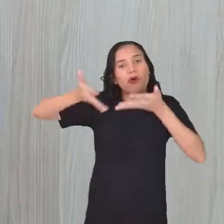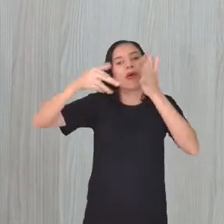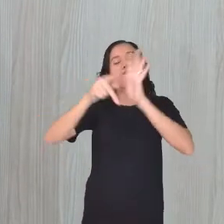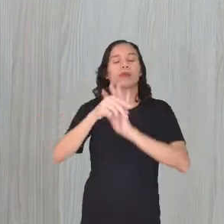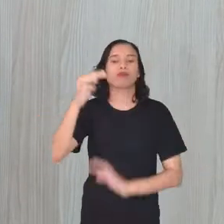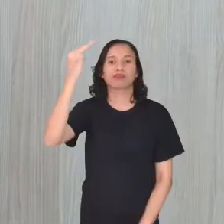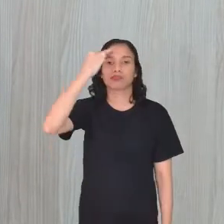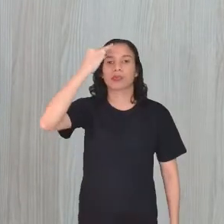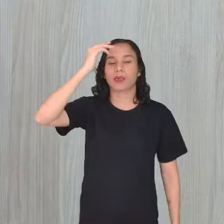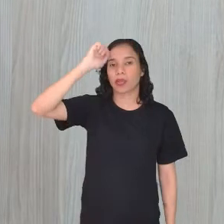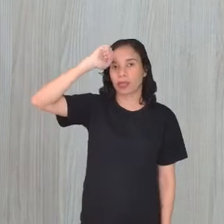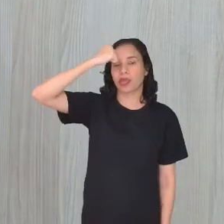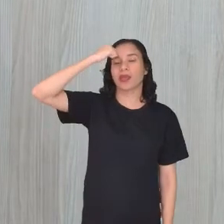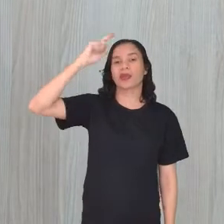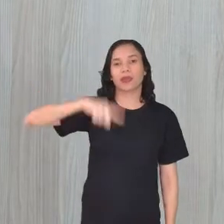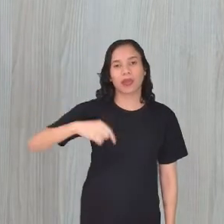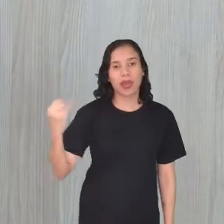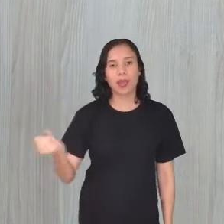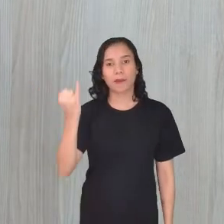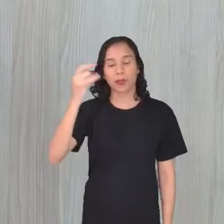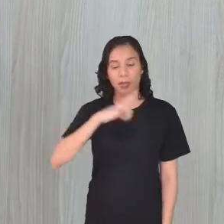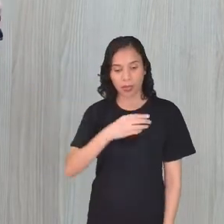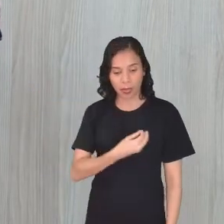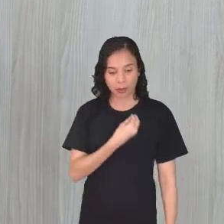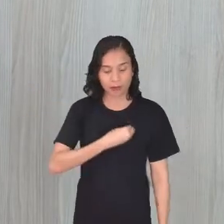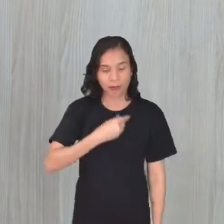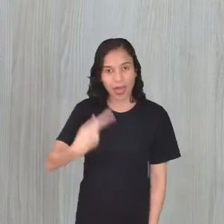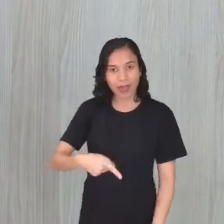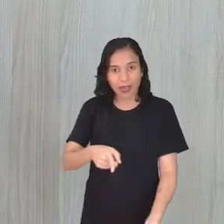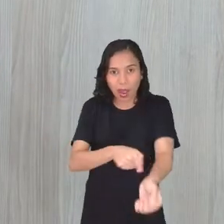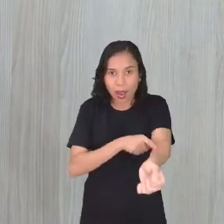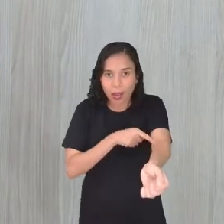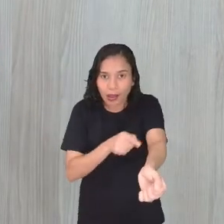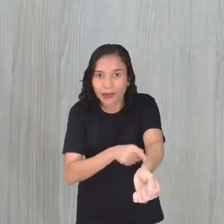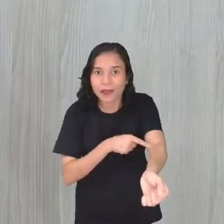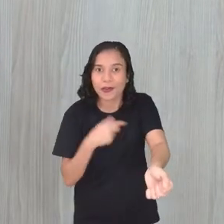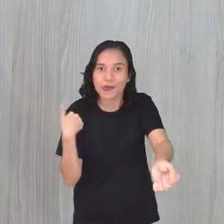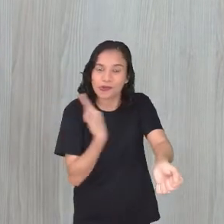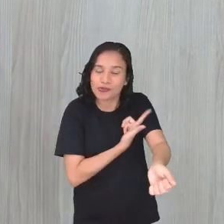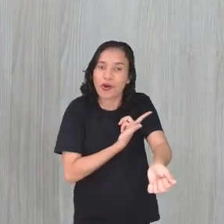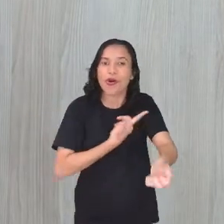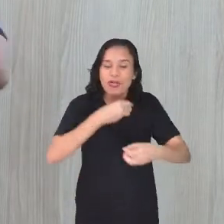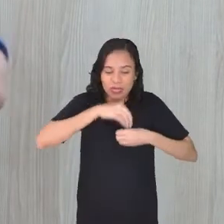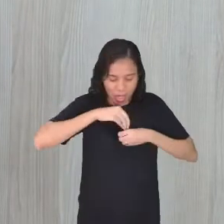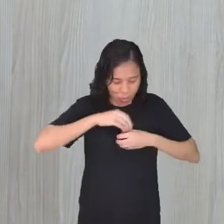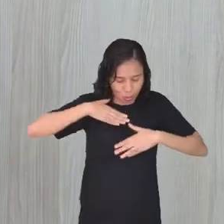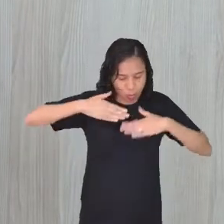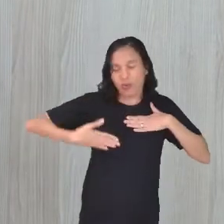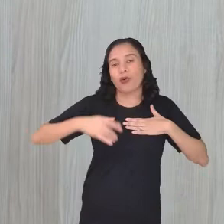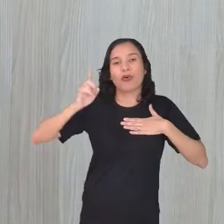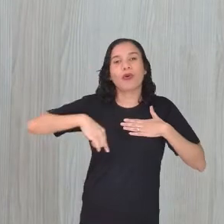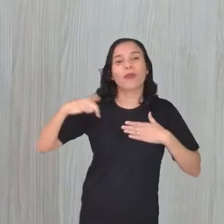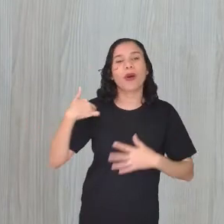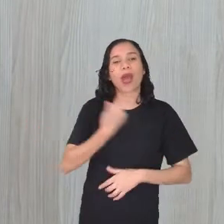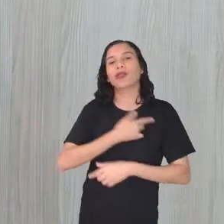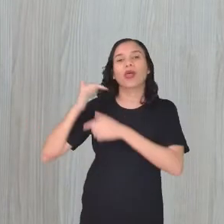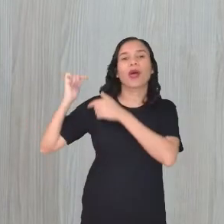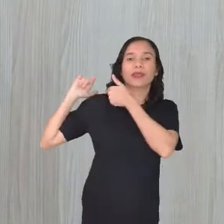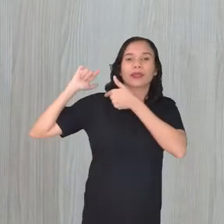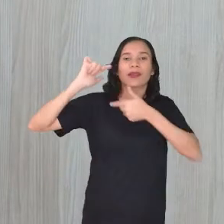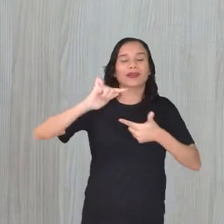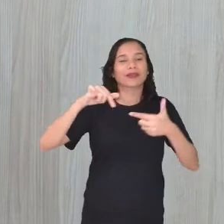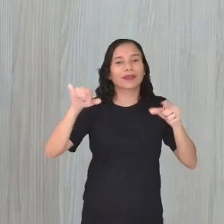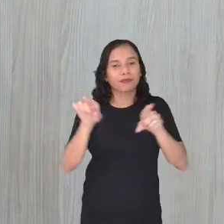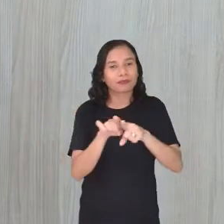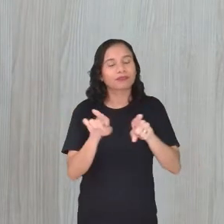memória negra que é tão importante, que está aqui, ó, correndo nas nossas veias, né? Porque são nossos antepassados também, né?